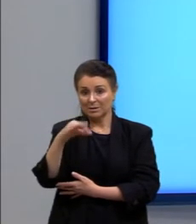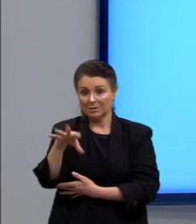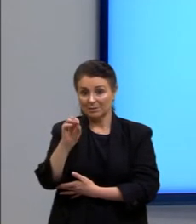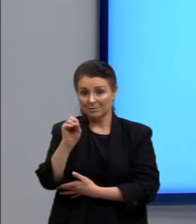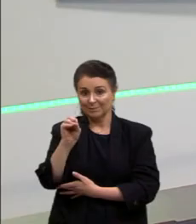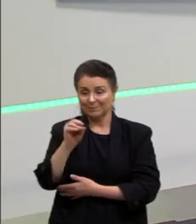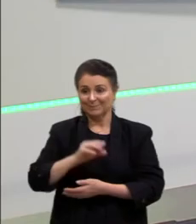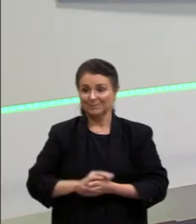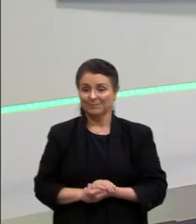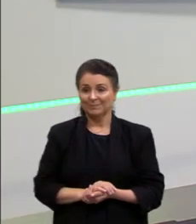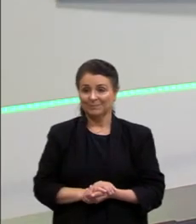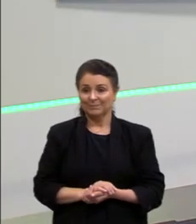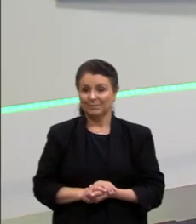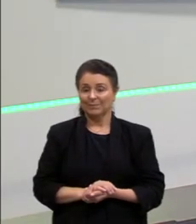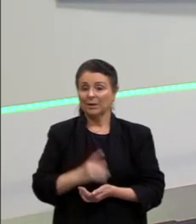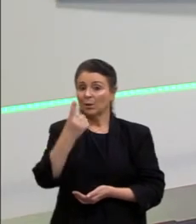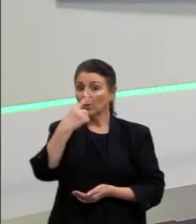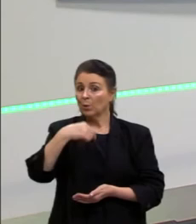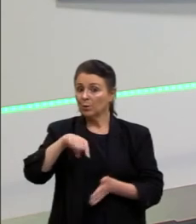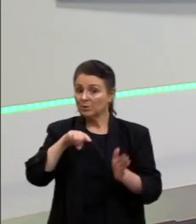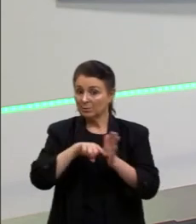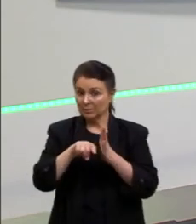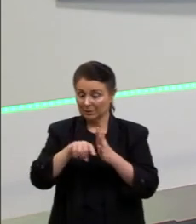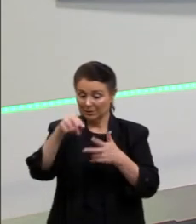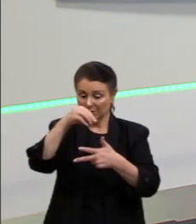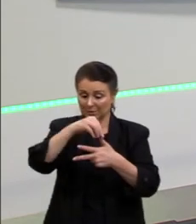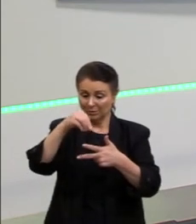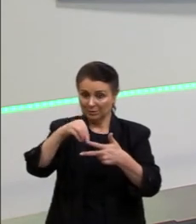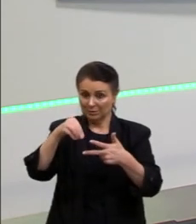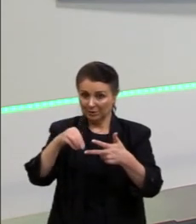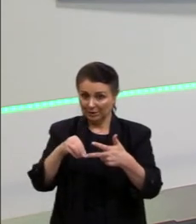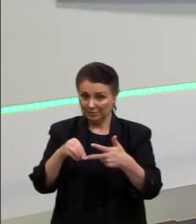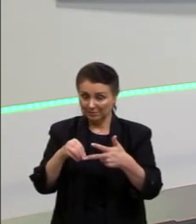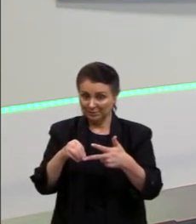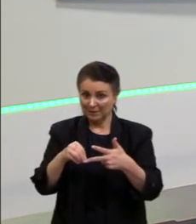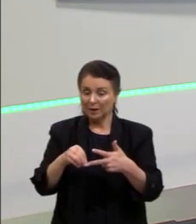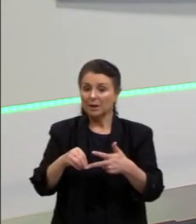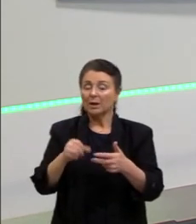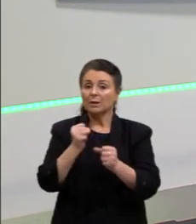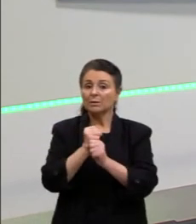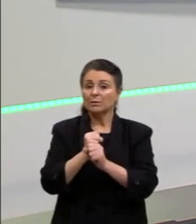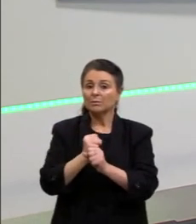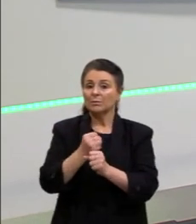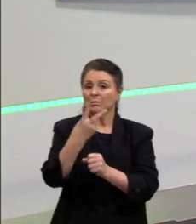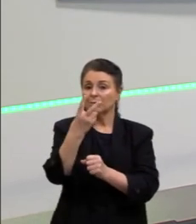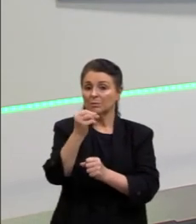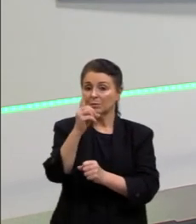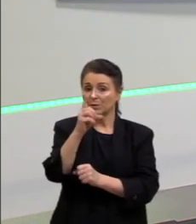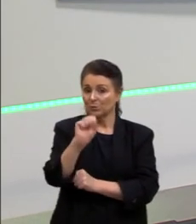Bom, outra questão, então, do Enem, certo? Essa aqui, então, do Enem de 2018.